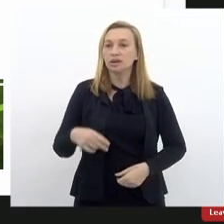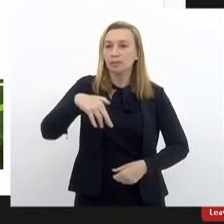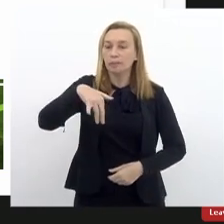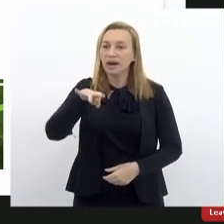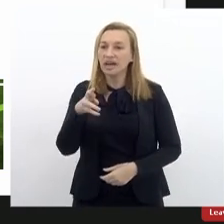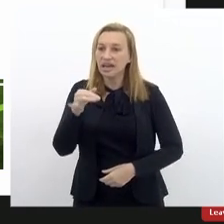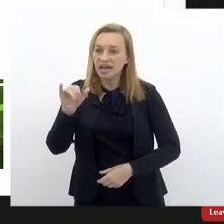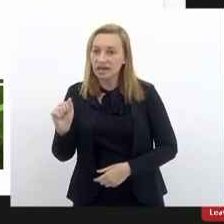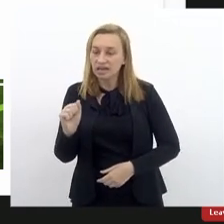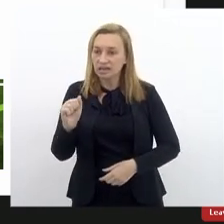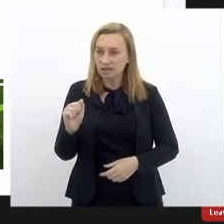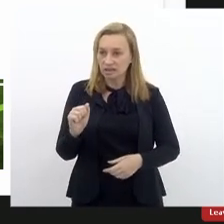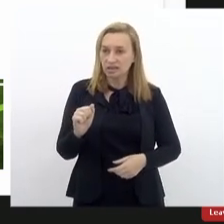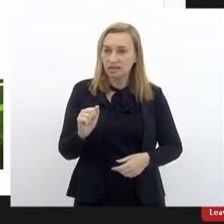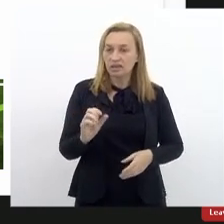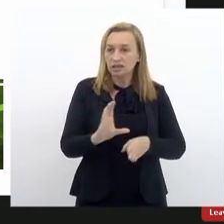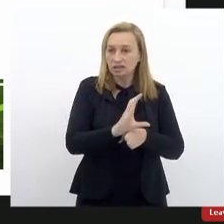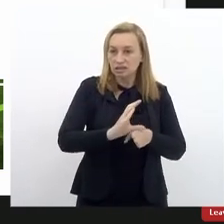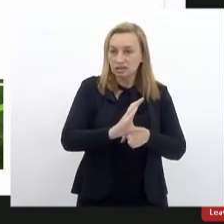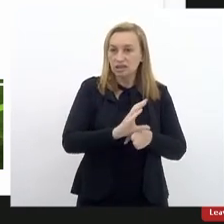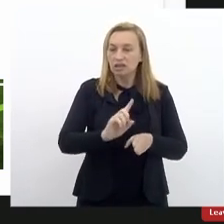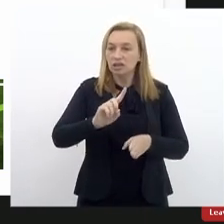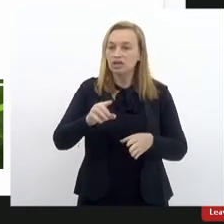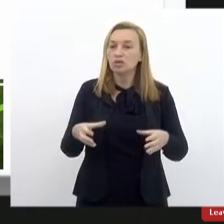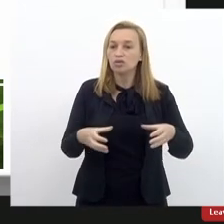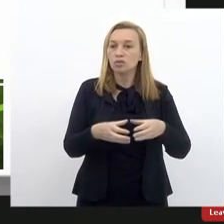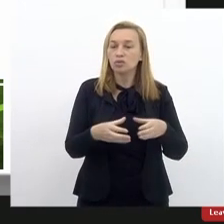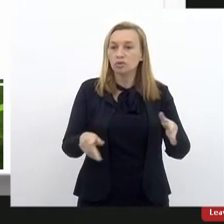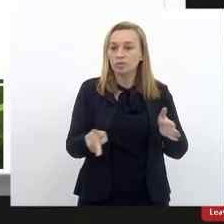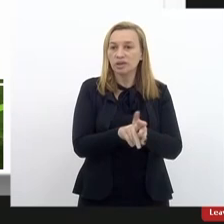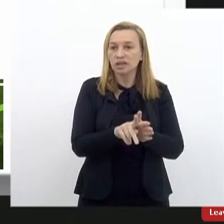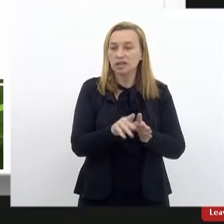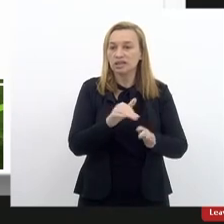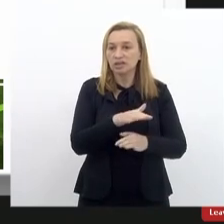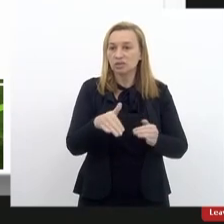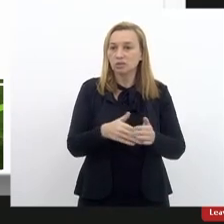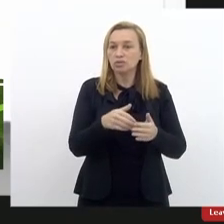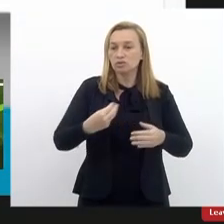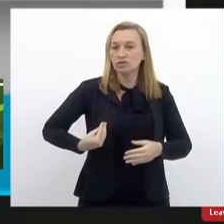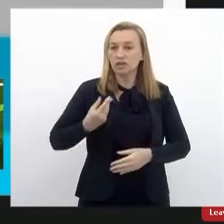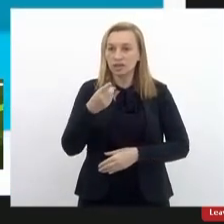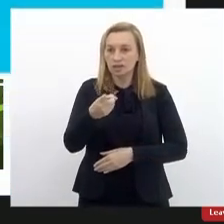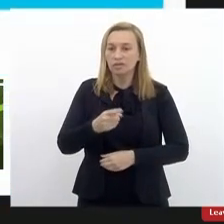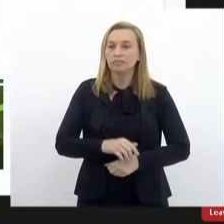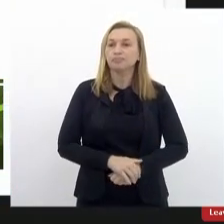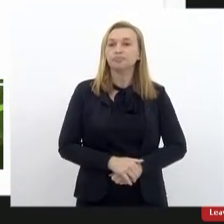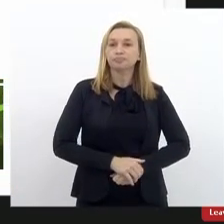Maria Celia, e os integrantes dessa Câmara também encontram os presentes aqui.